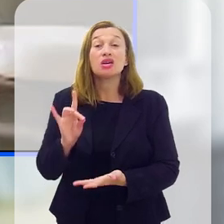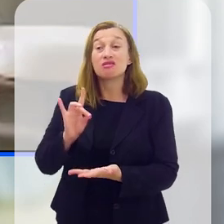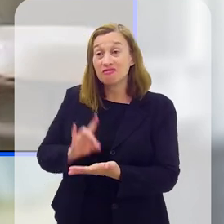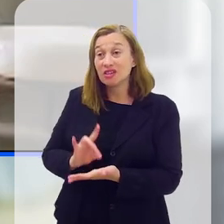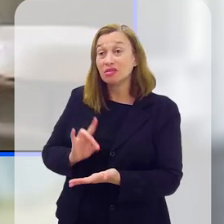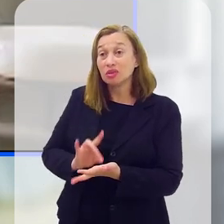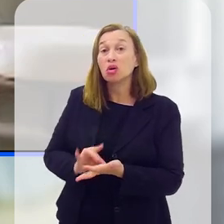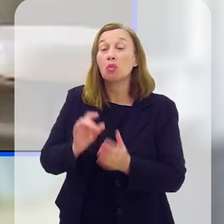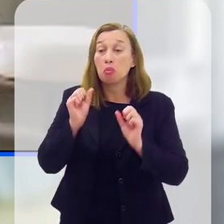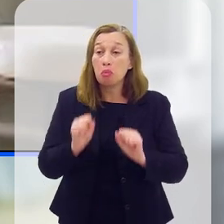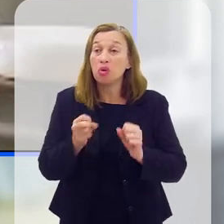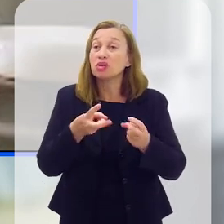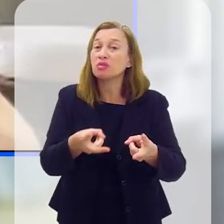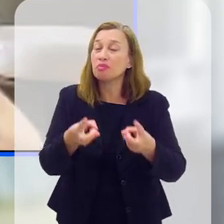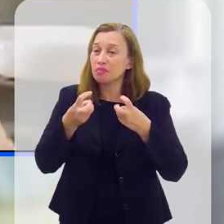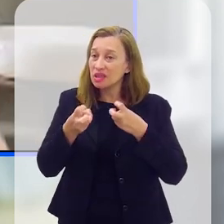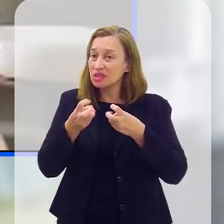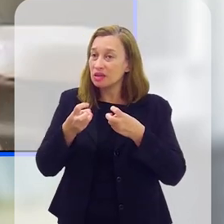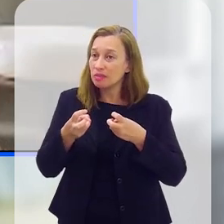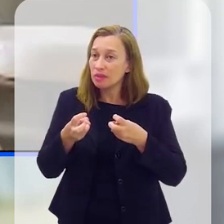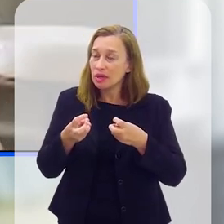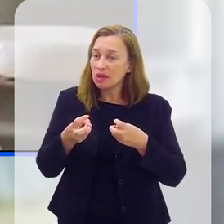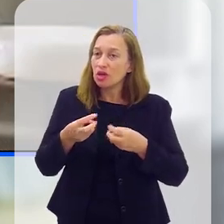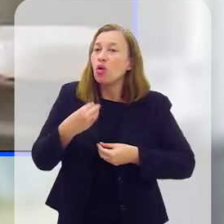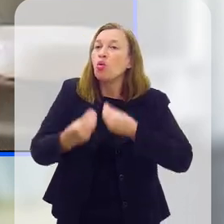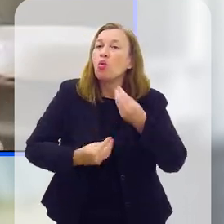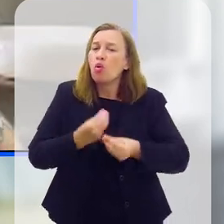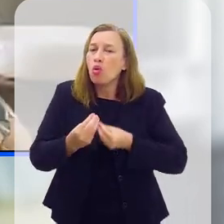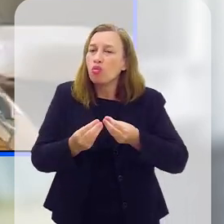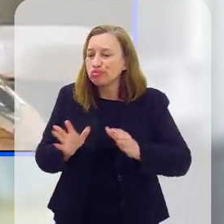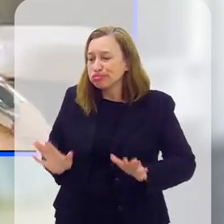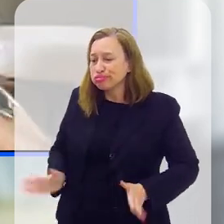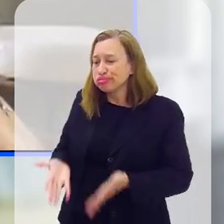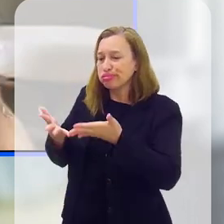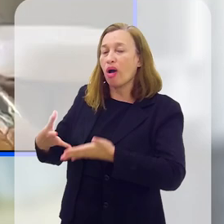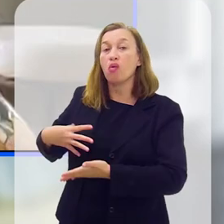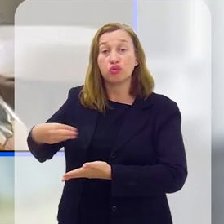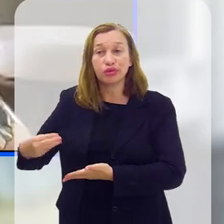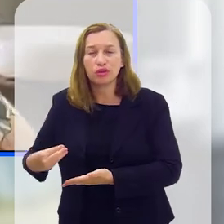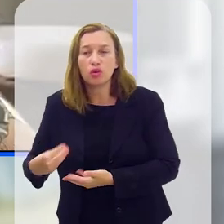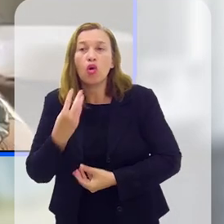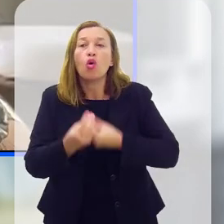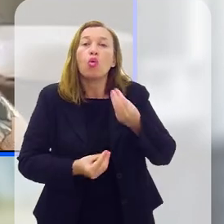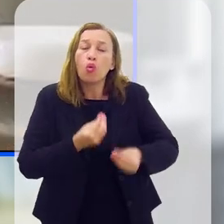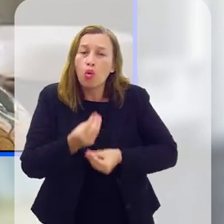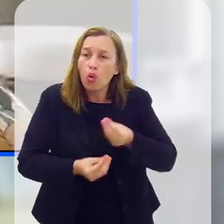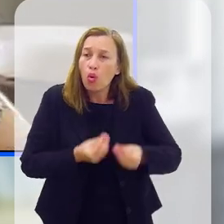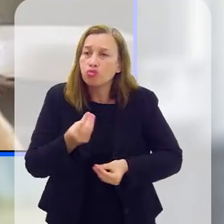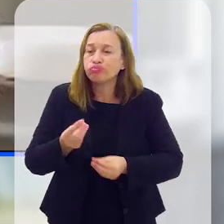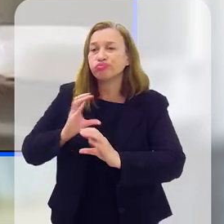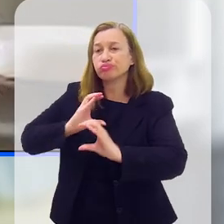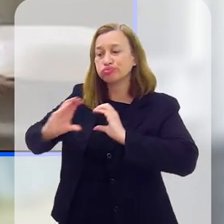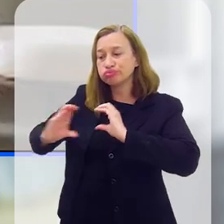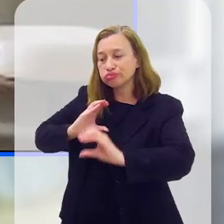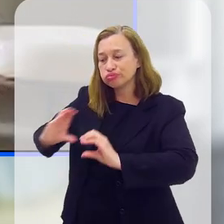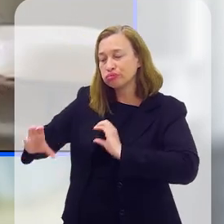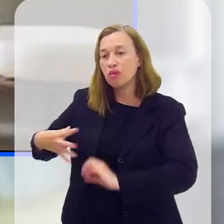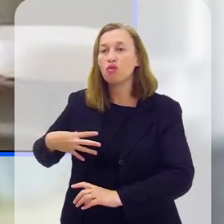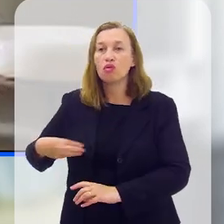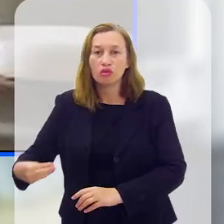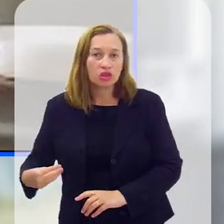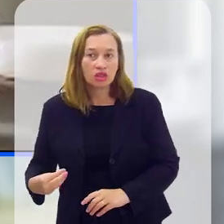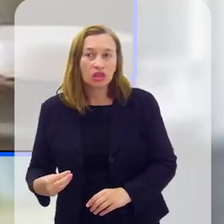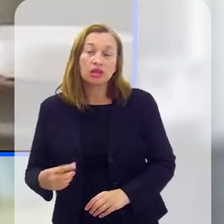para que eles realmente possam perceber de acordo com o perfil como eles vão estimular o filho, como eles vão se